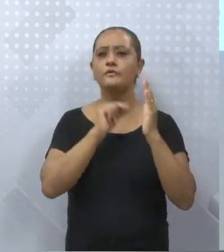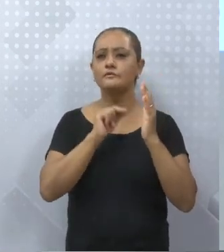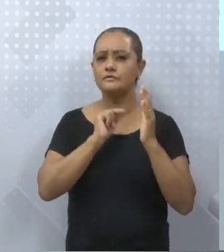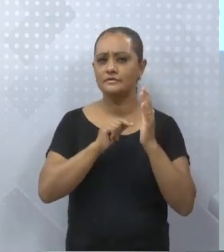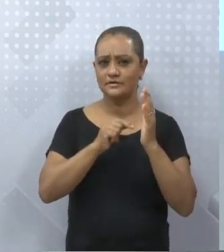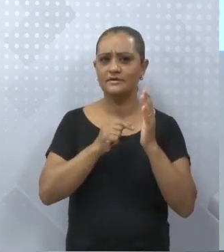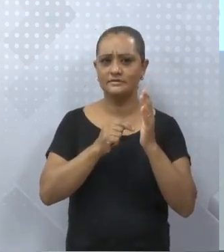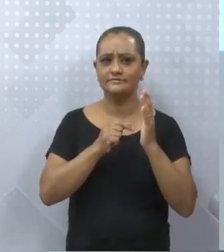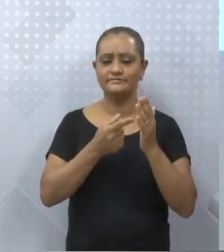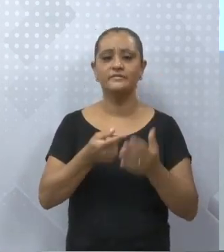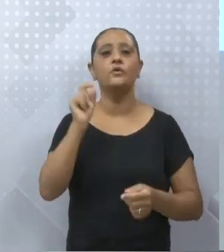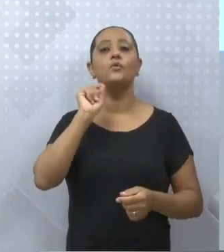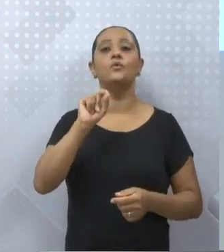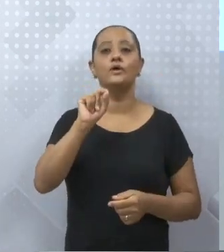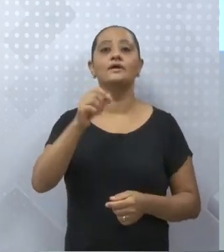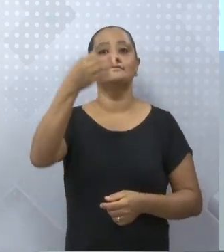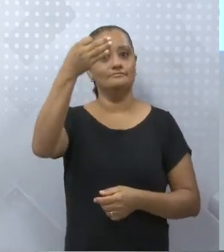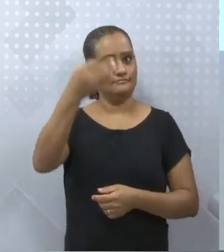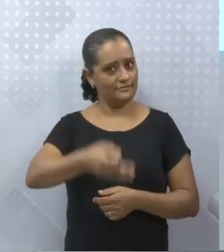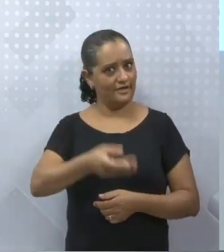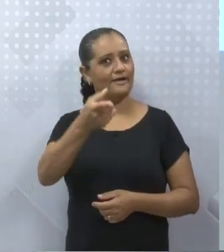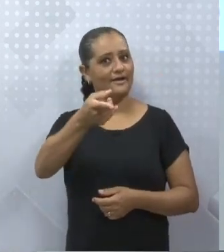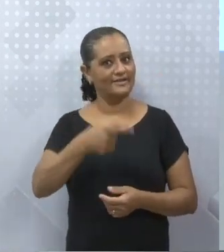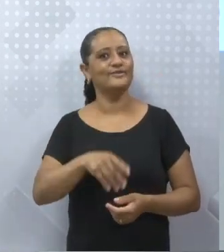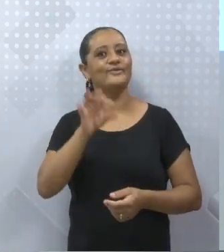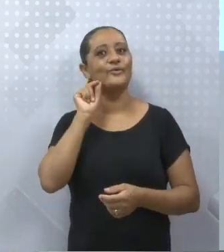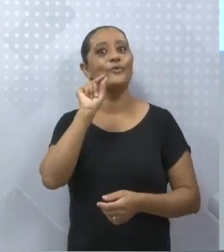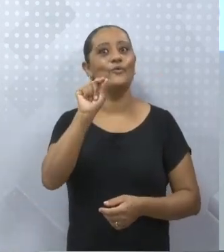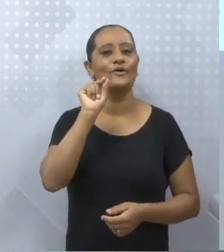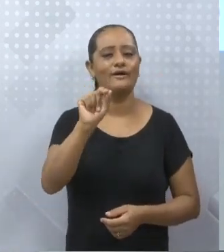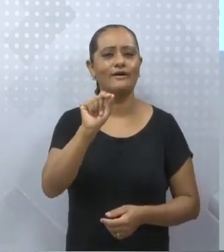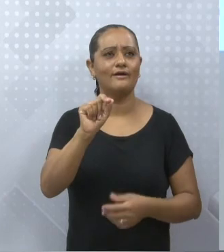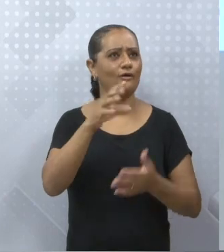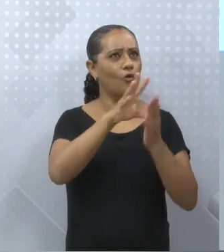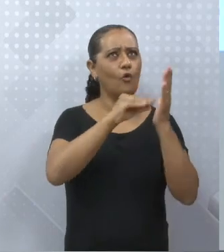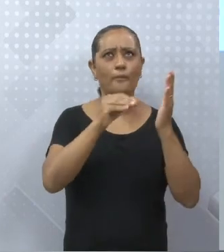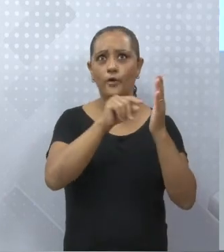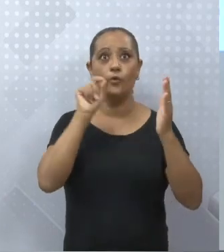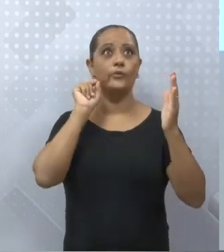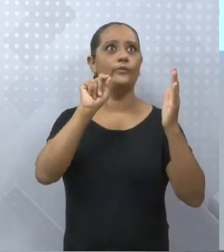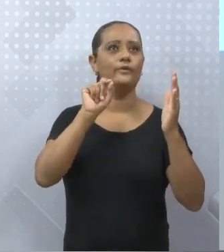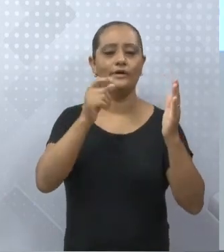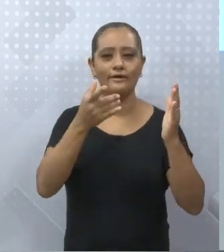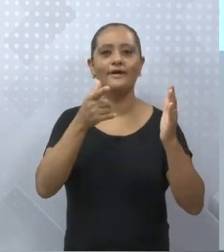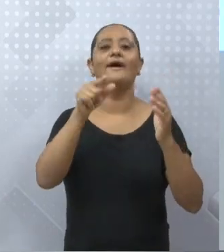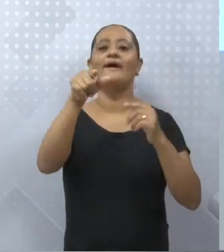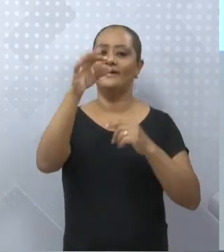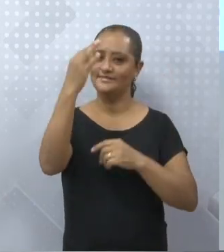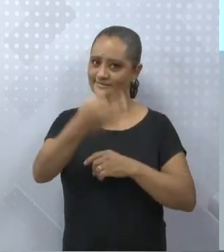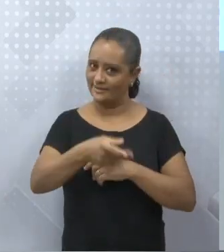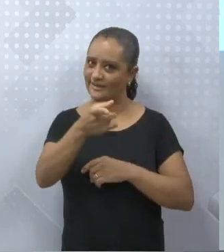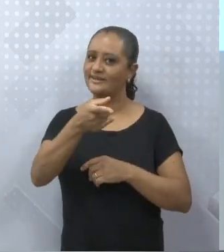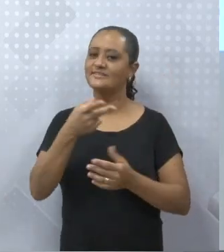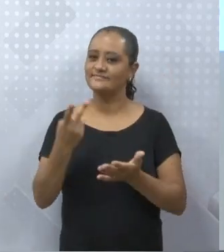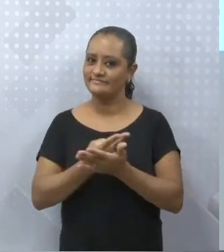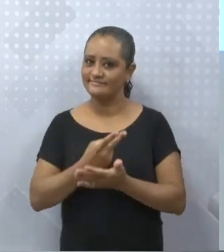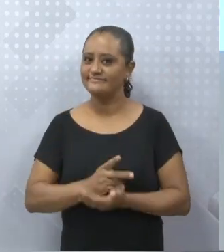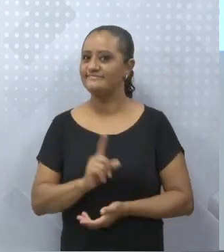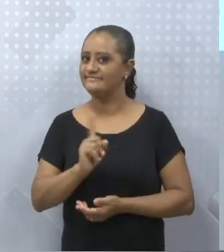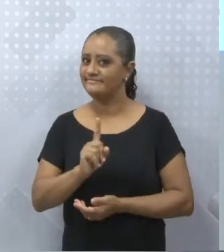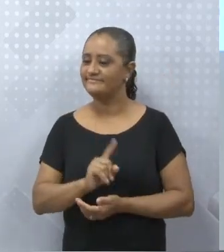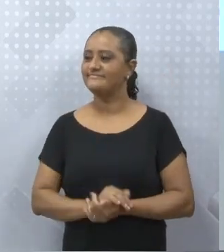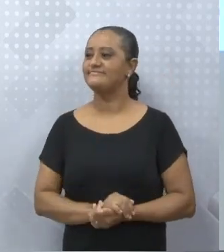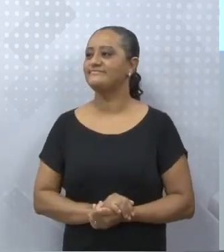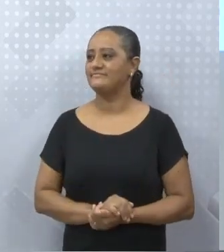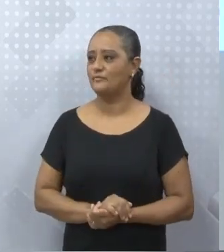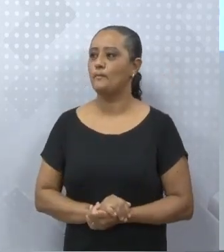Aí, certo. O quê? Ah, então ele é um verbo o quê? Transitivo direto. Transitivo direto. Por quê? Porque eu fiz